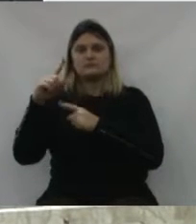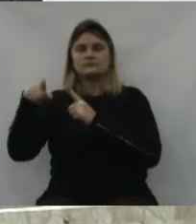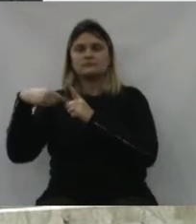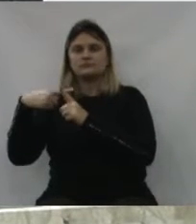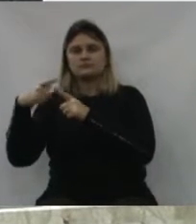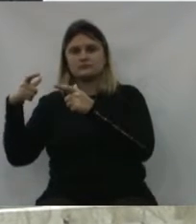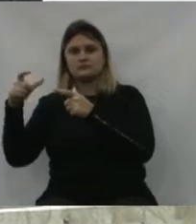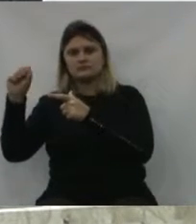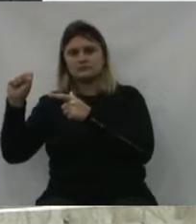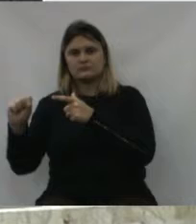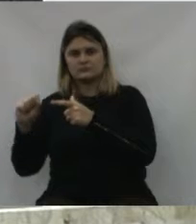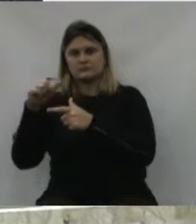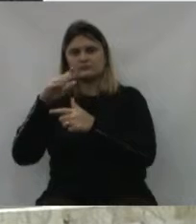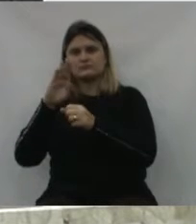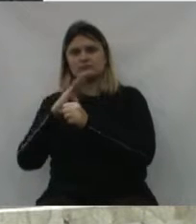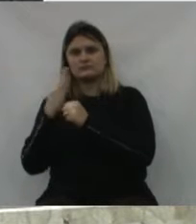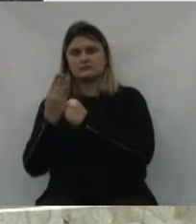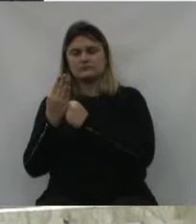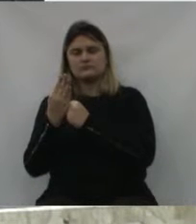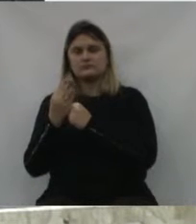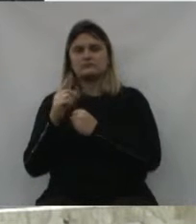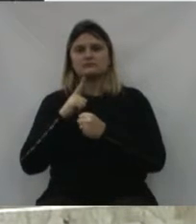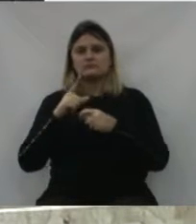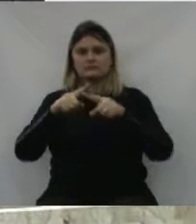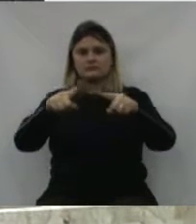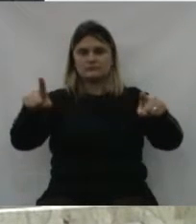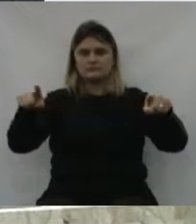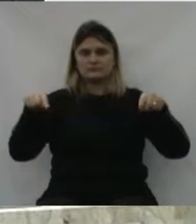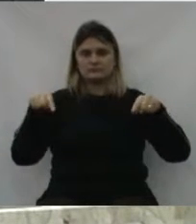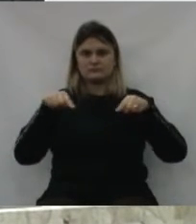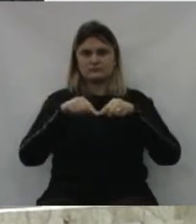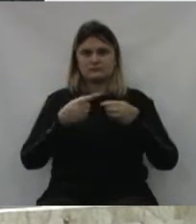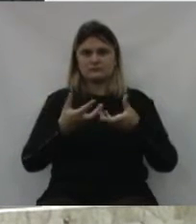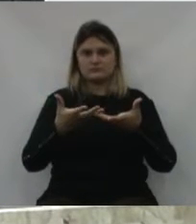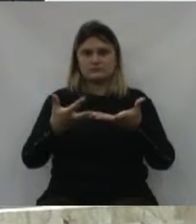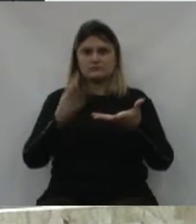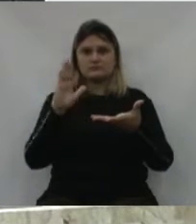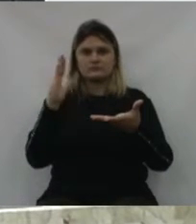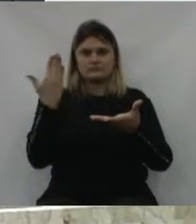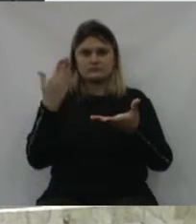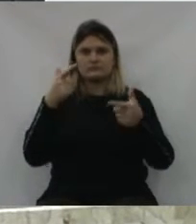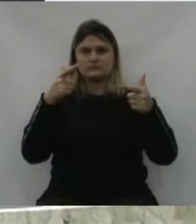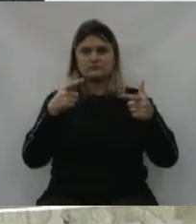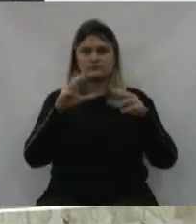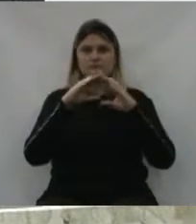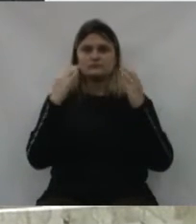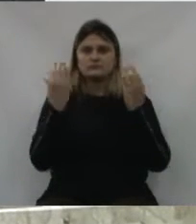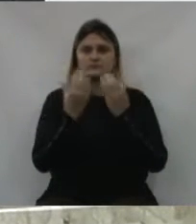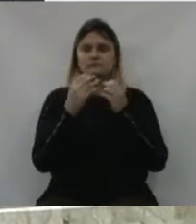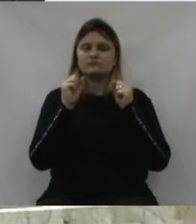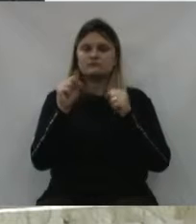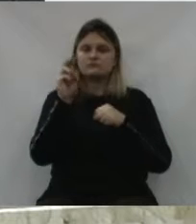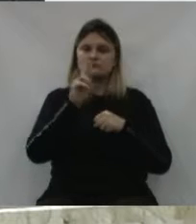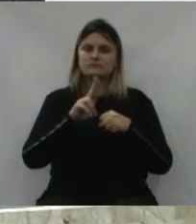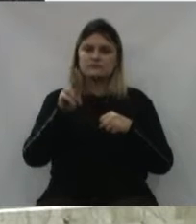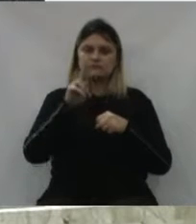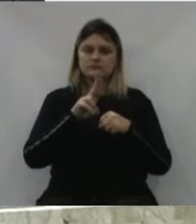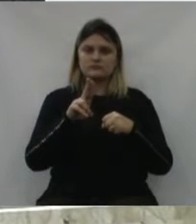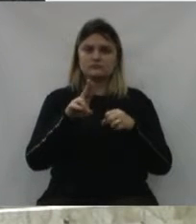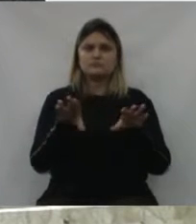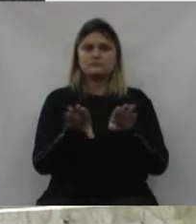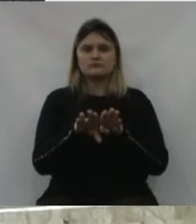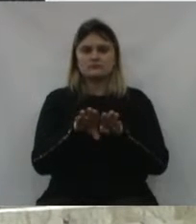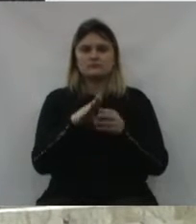Cristóvão, mais uma na região sul, quadras de gramas sintéticas, onde a comunidade poderá fazer